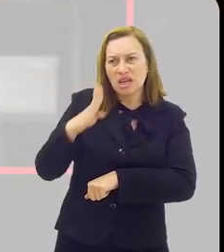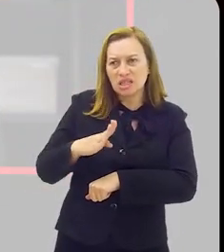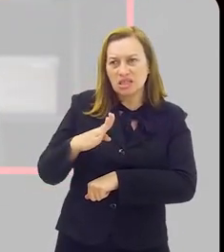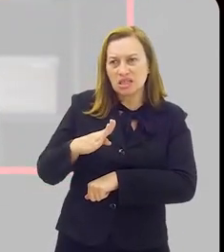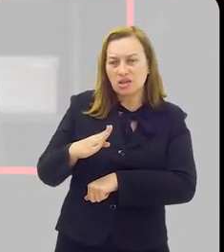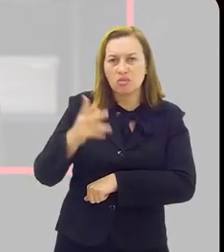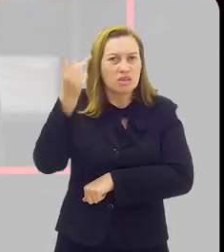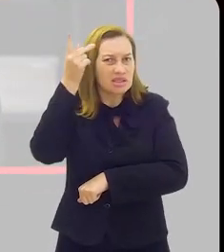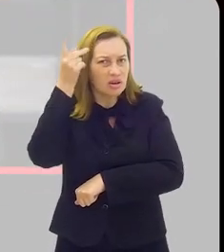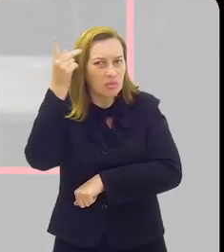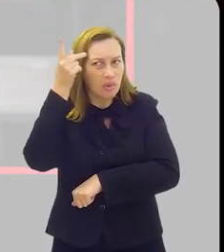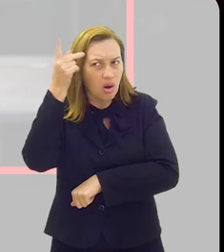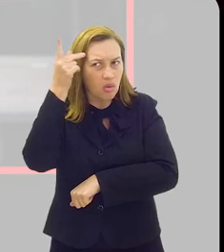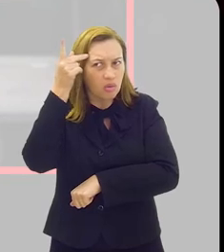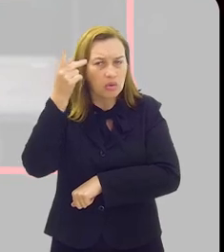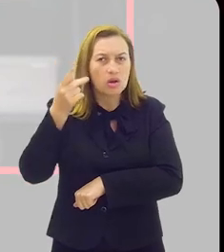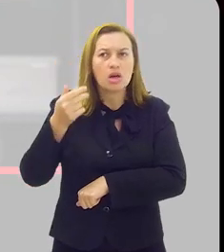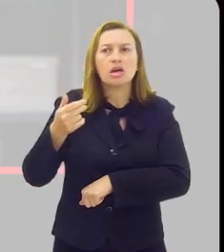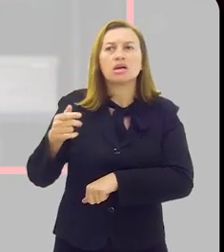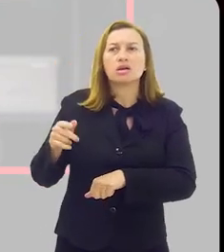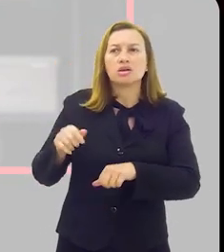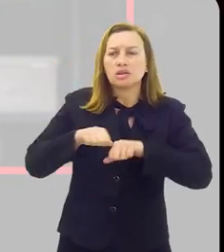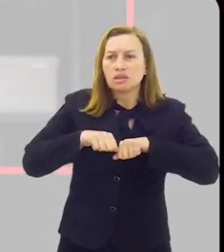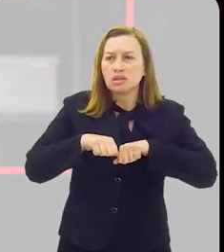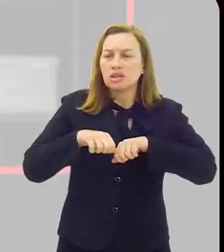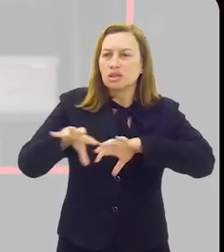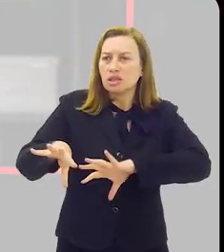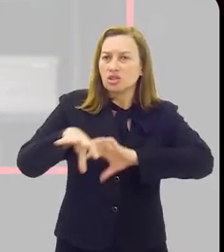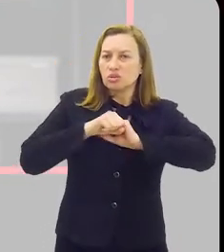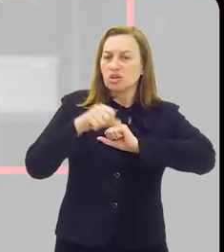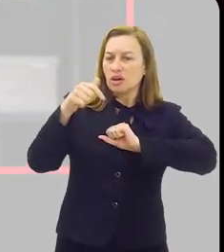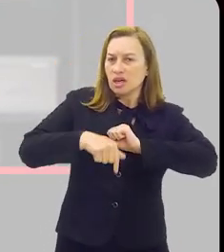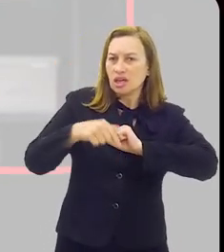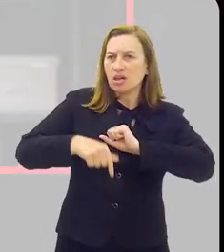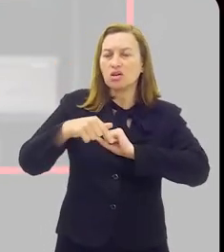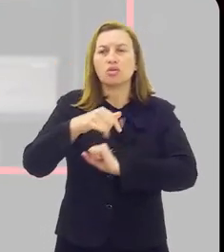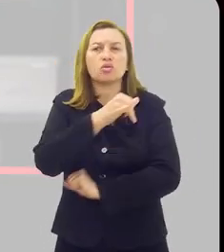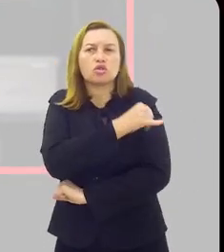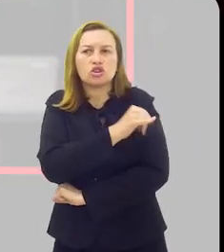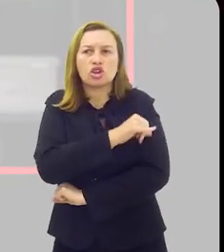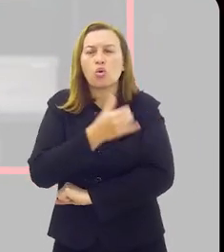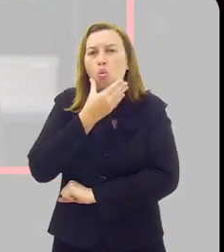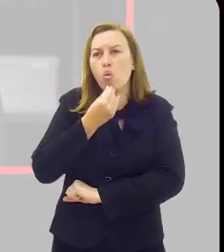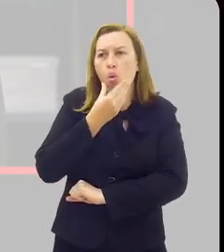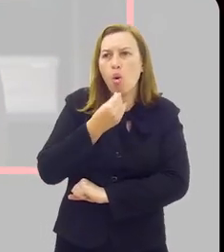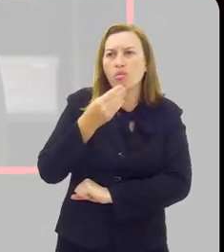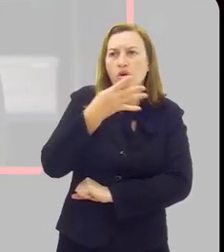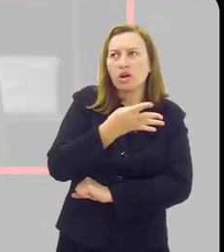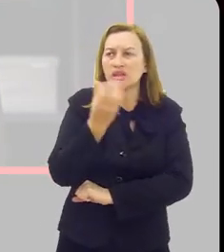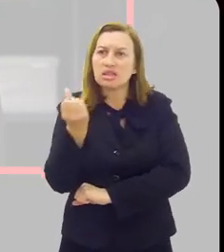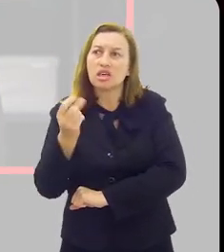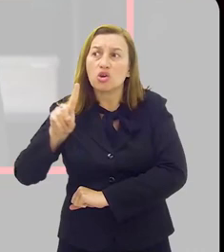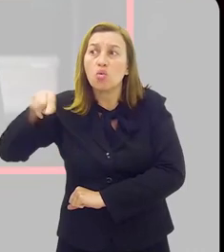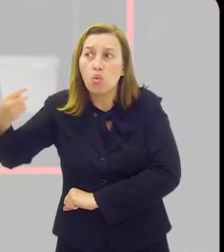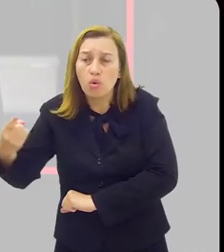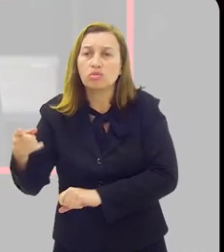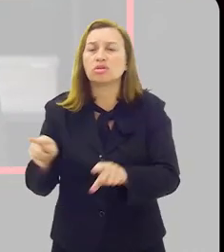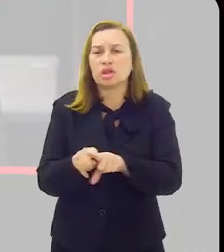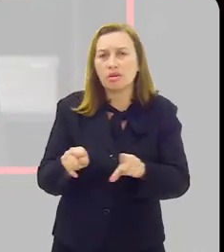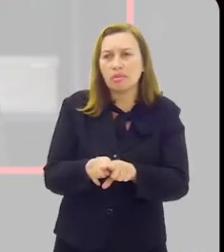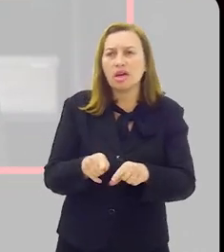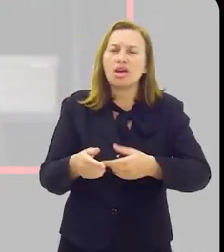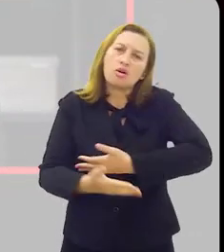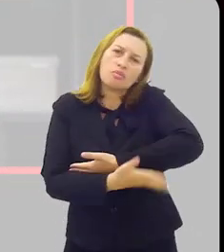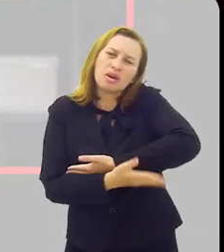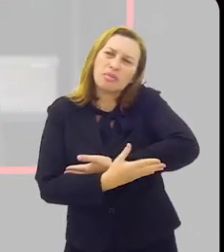em agosto em São Paulo e recentemente o primeiro caso de transmissão local aqui no Rio de Janeiro de um homem de 46 anos. E o outro caso agora é de um